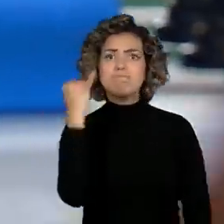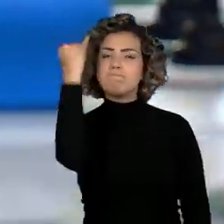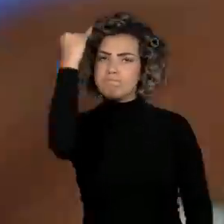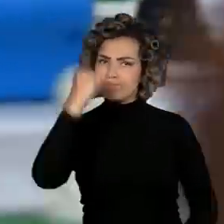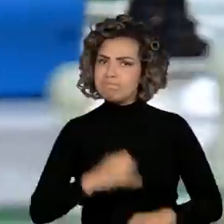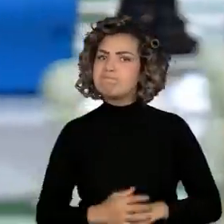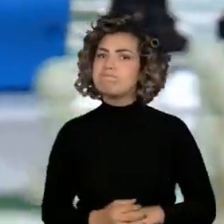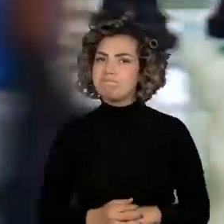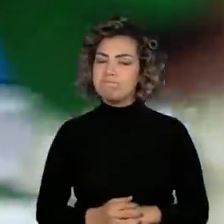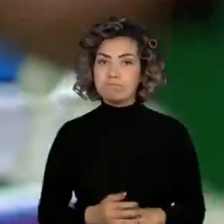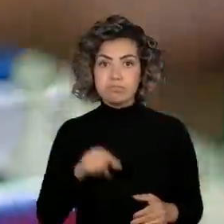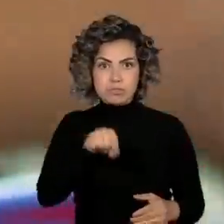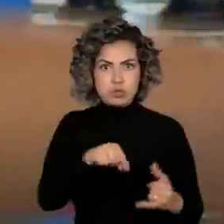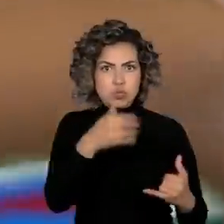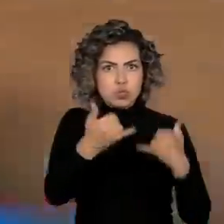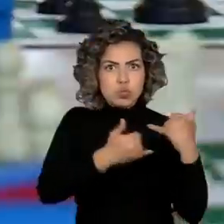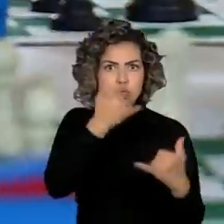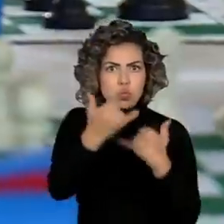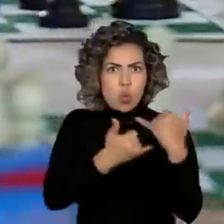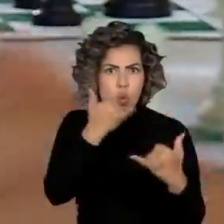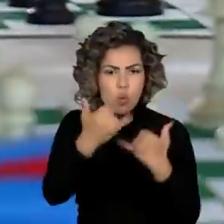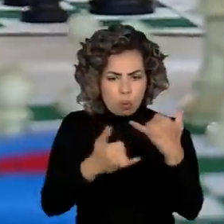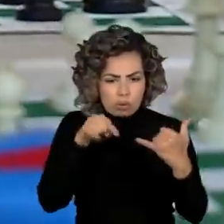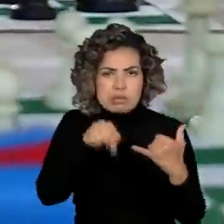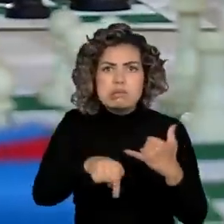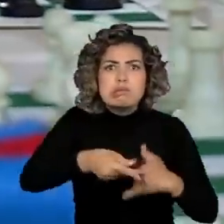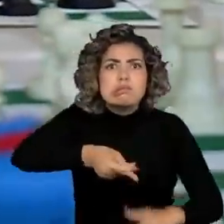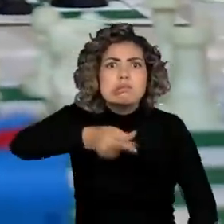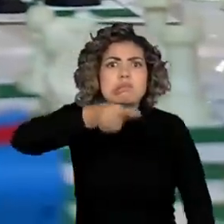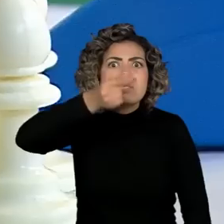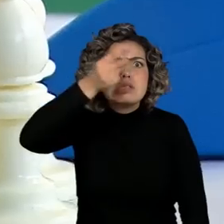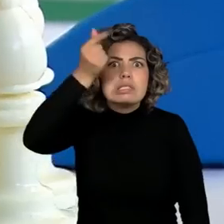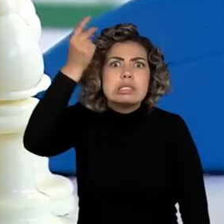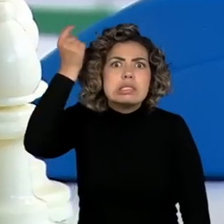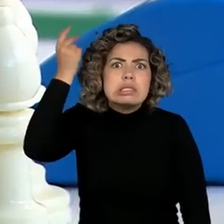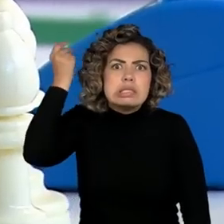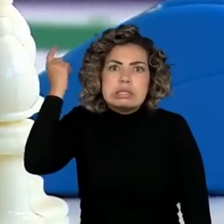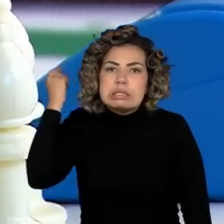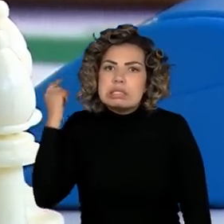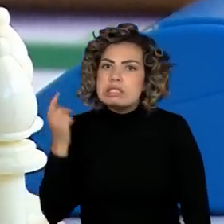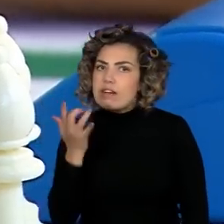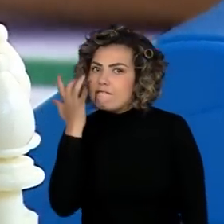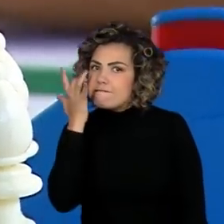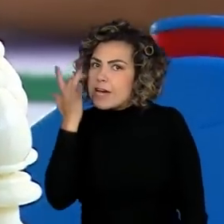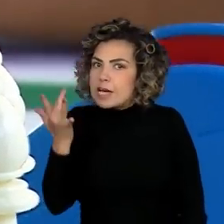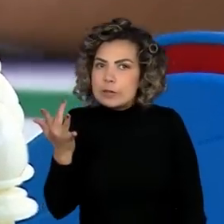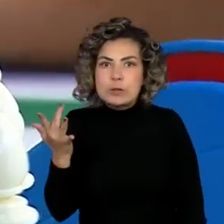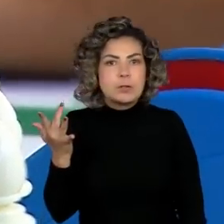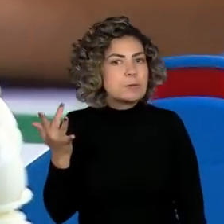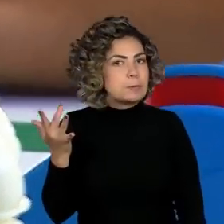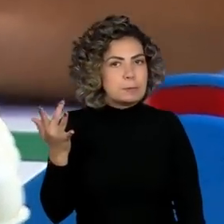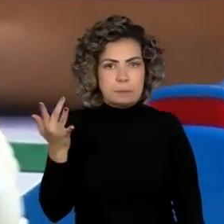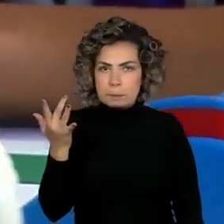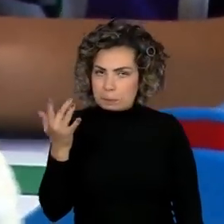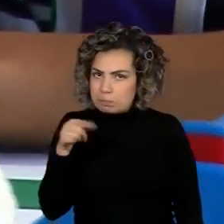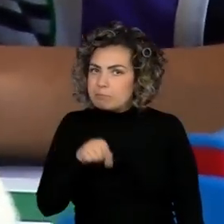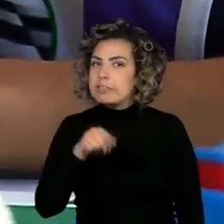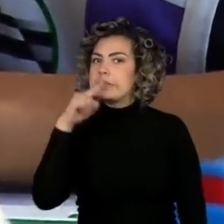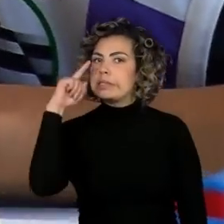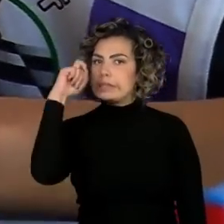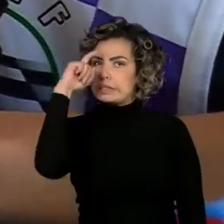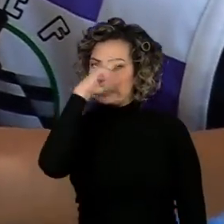Considerado um dos jogos de tabuleiros mais antigos e complexos, o xadrez desenvolve o raciocínio lógico e a